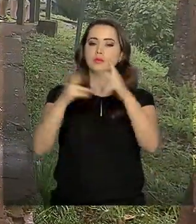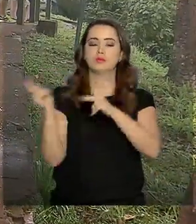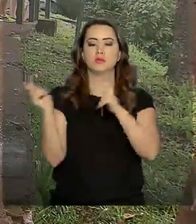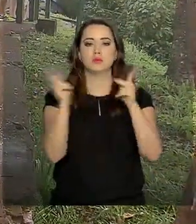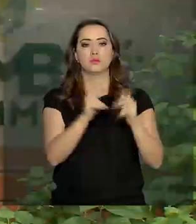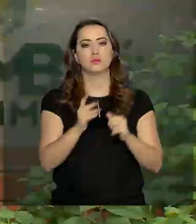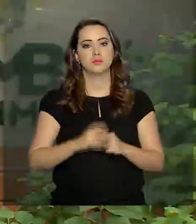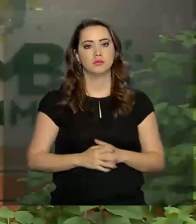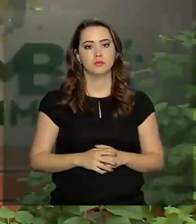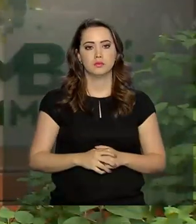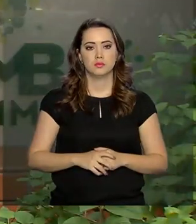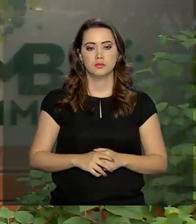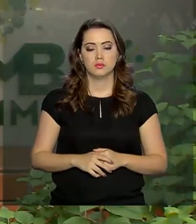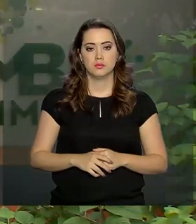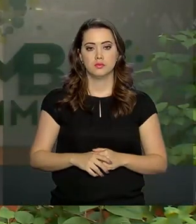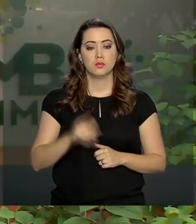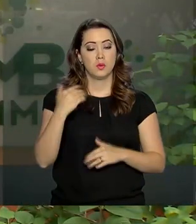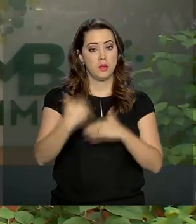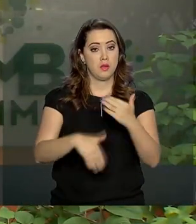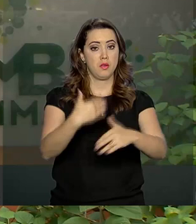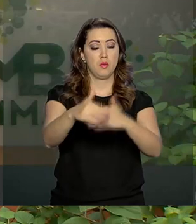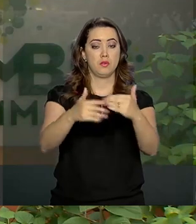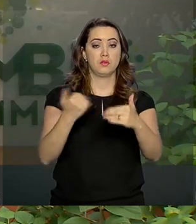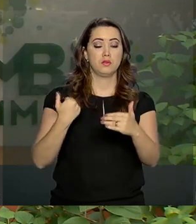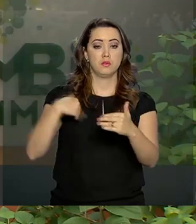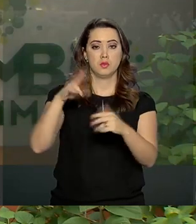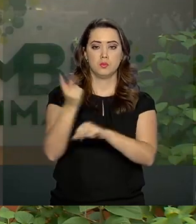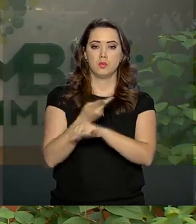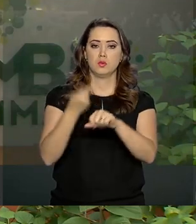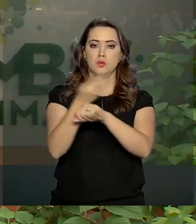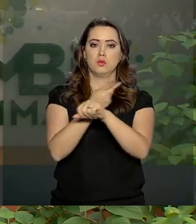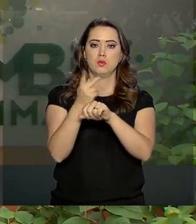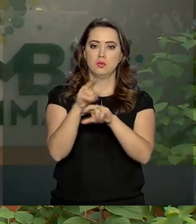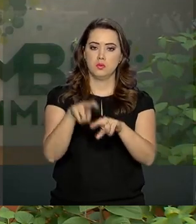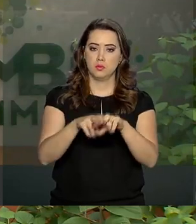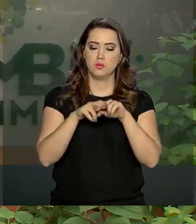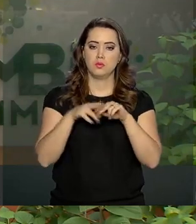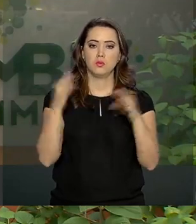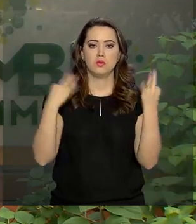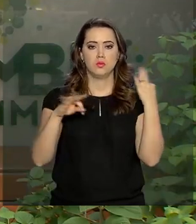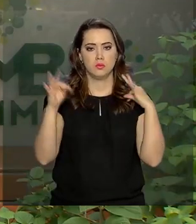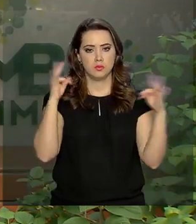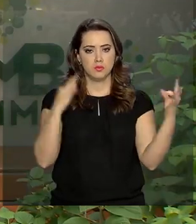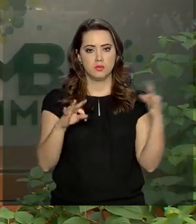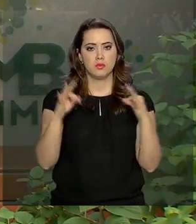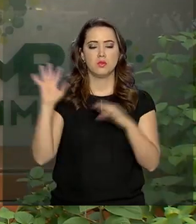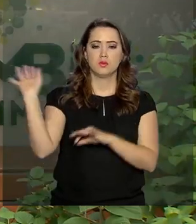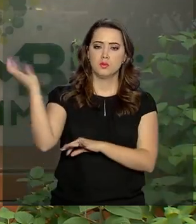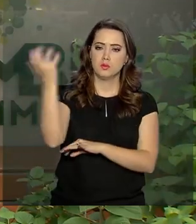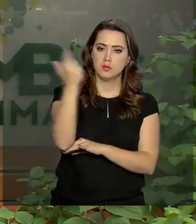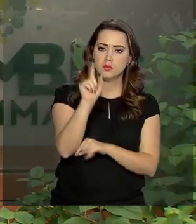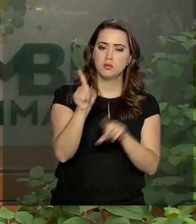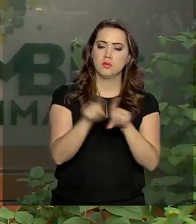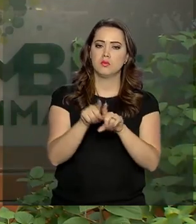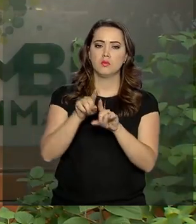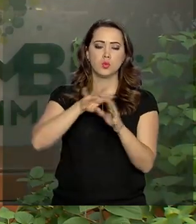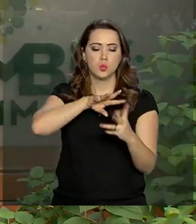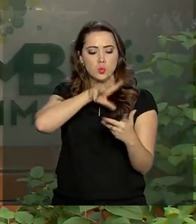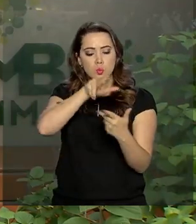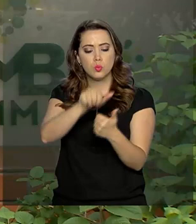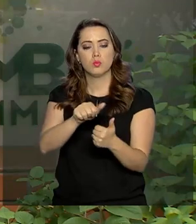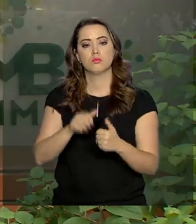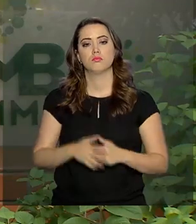de visitantes. A tendência de aumento da busca por atividade de turismo em ambiente natural é global.